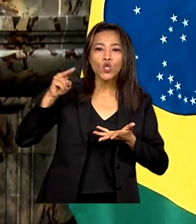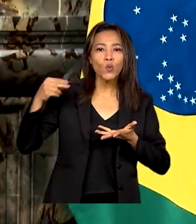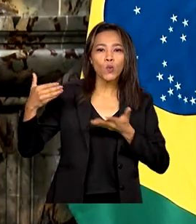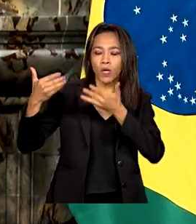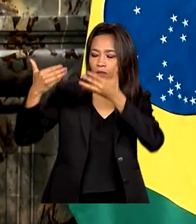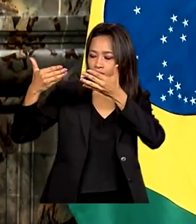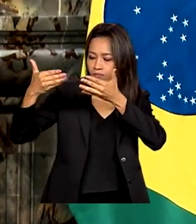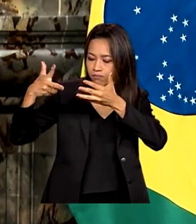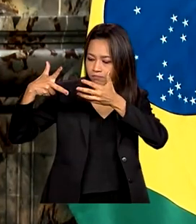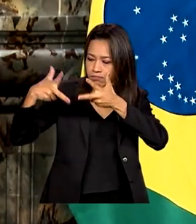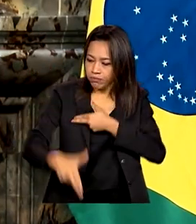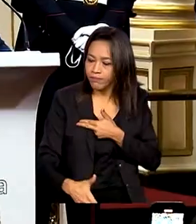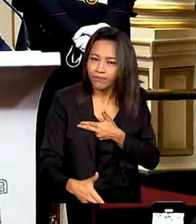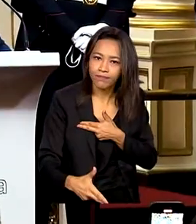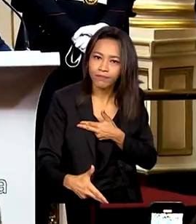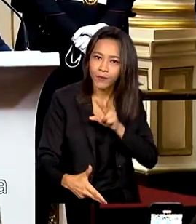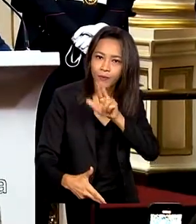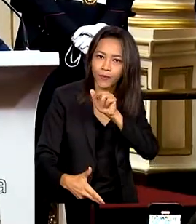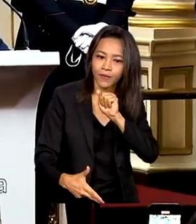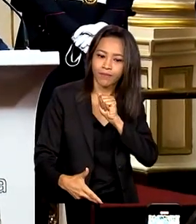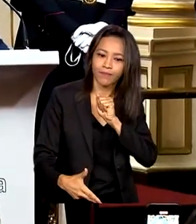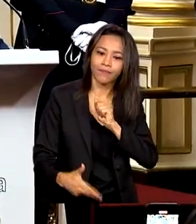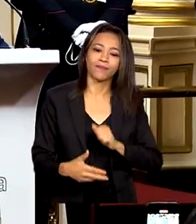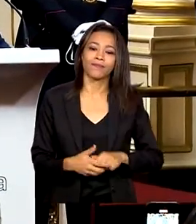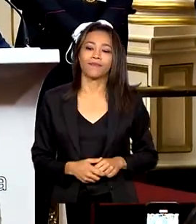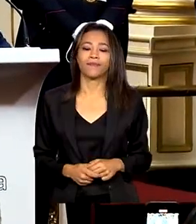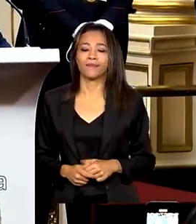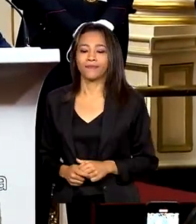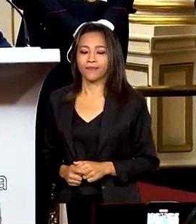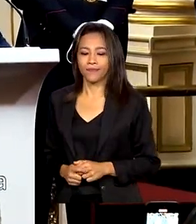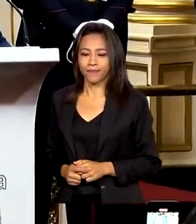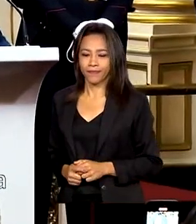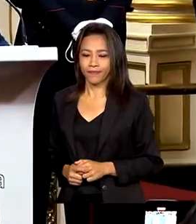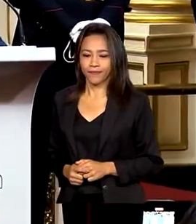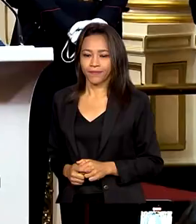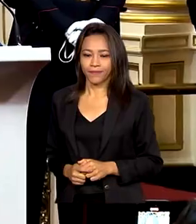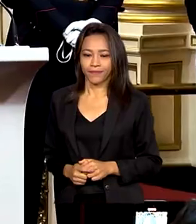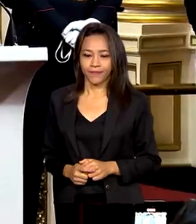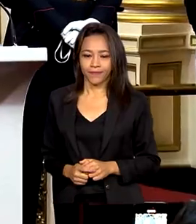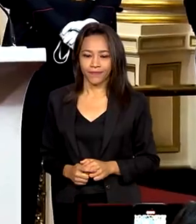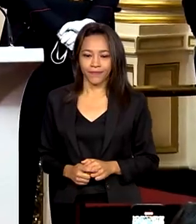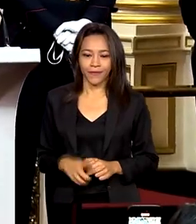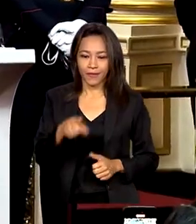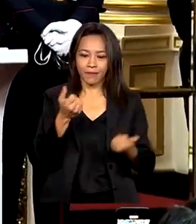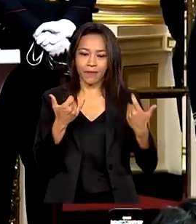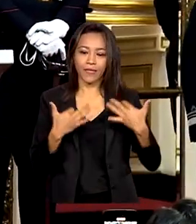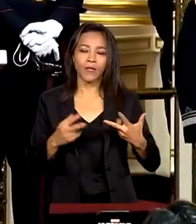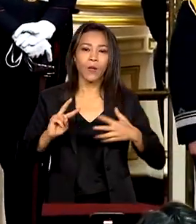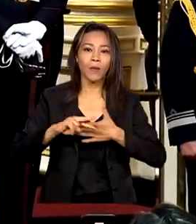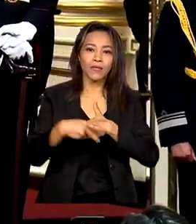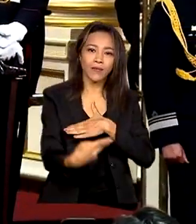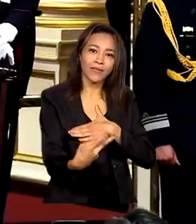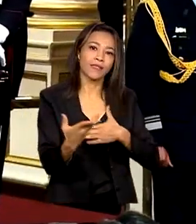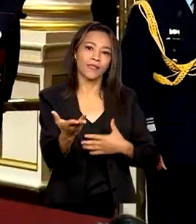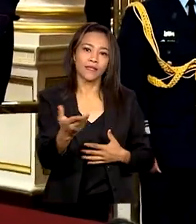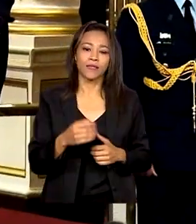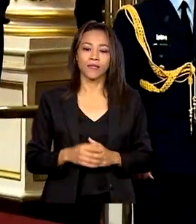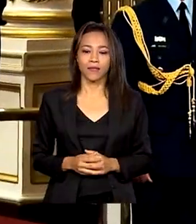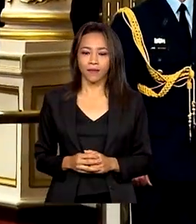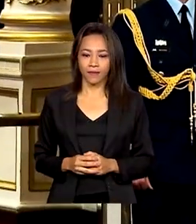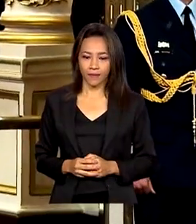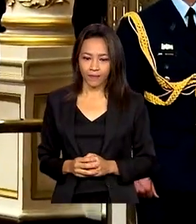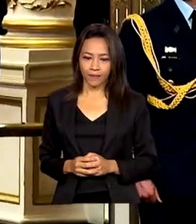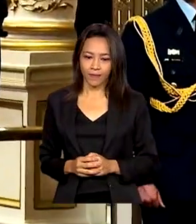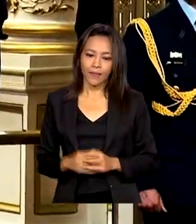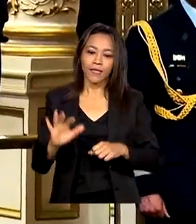ter sido truncada. Estou seguro que, como consequência desta reunião, estamos dando origem a um vínculo